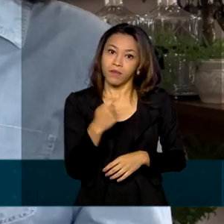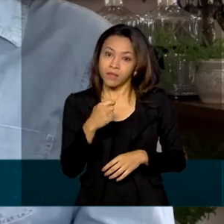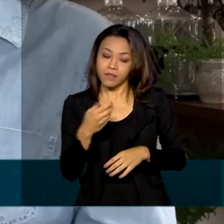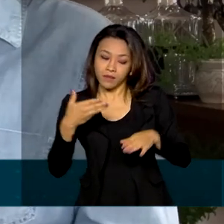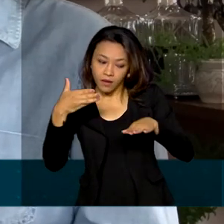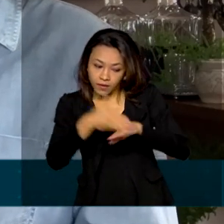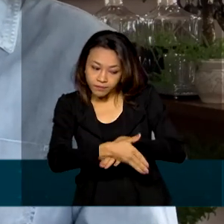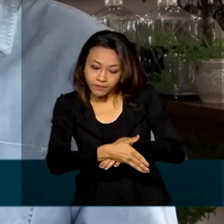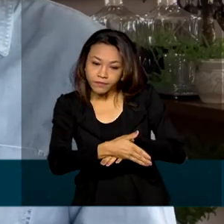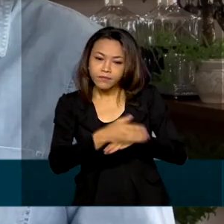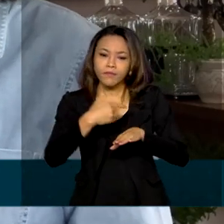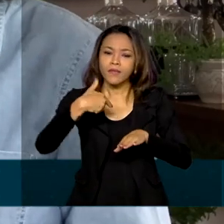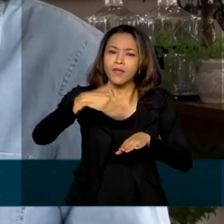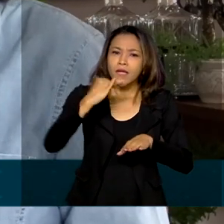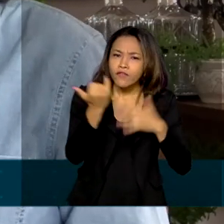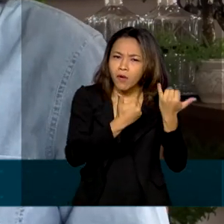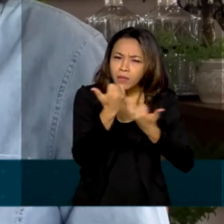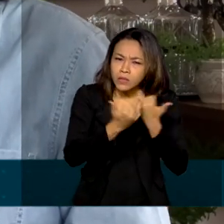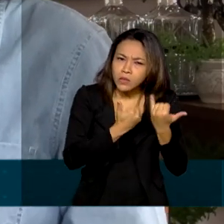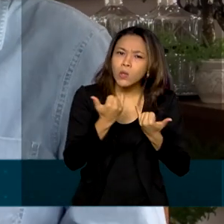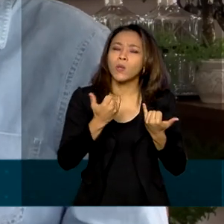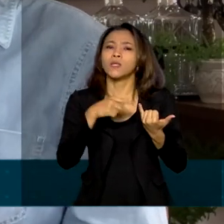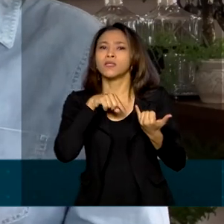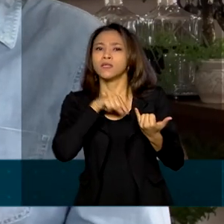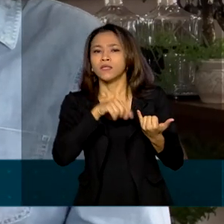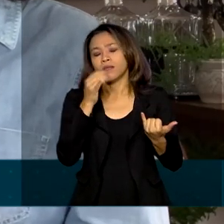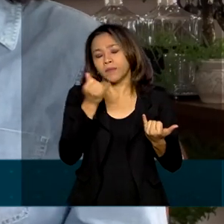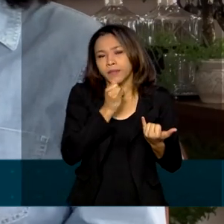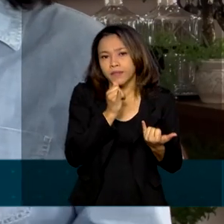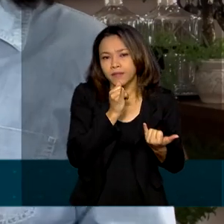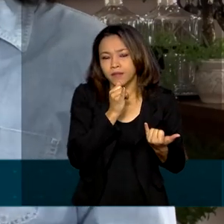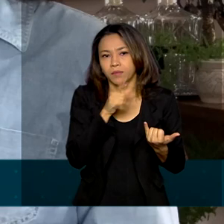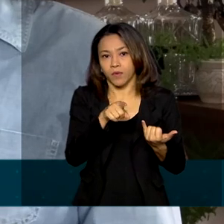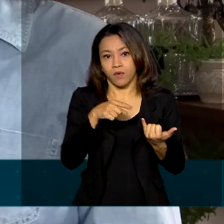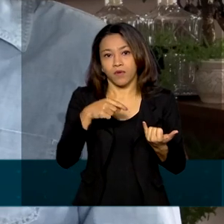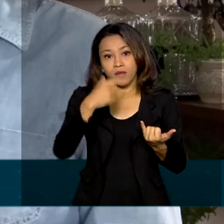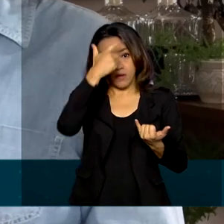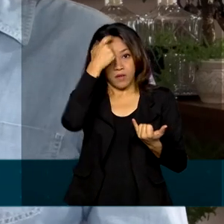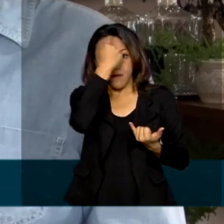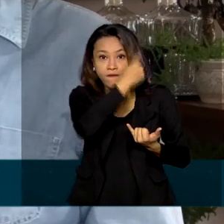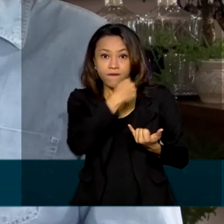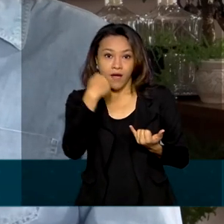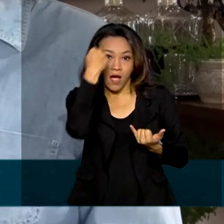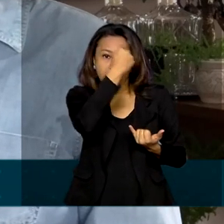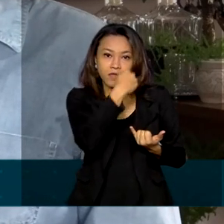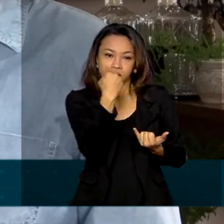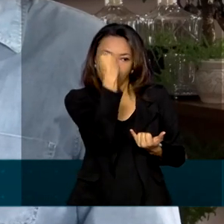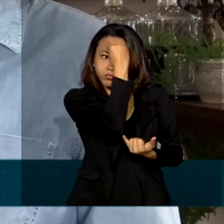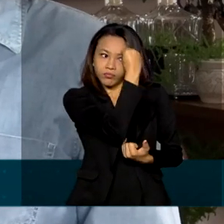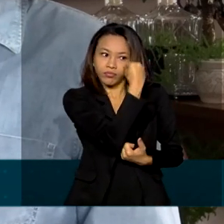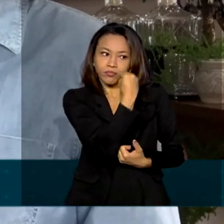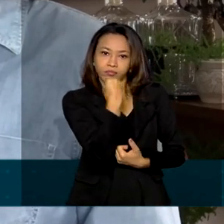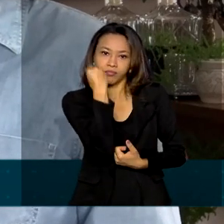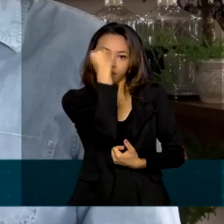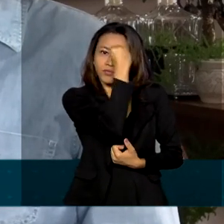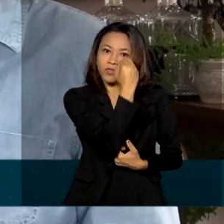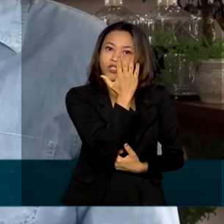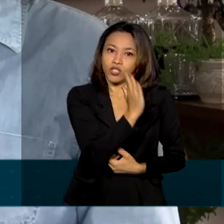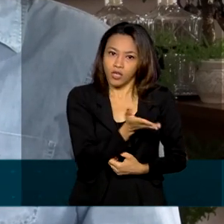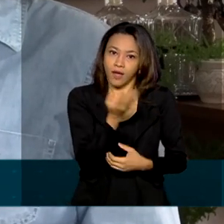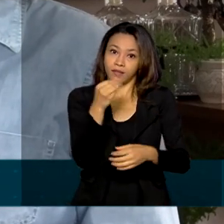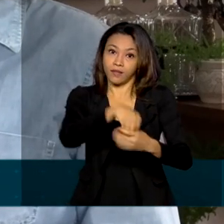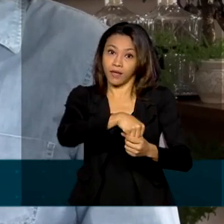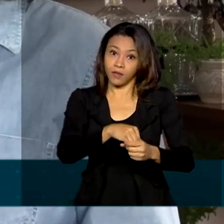ou seja, com mais informações de validação, como por exemplo, o reconhecimento facial já registrado nos canais do